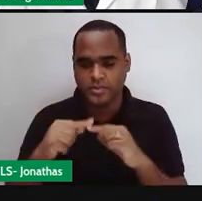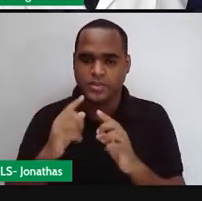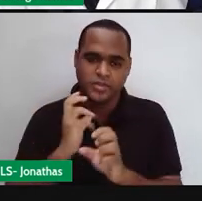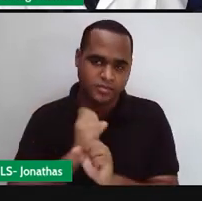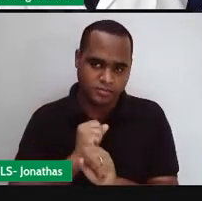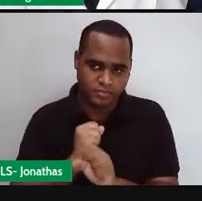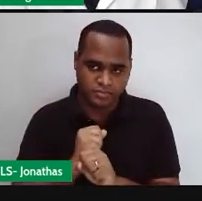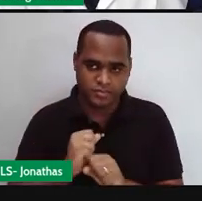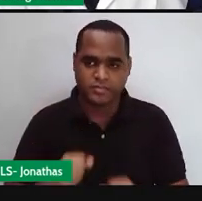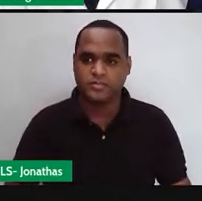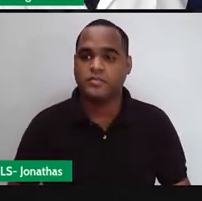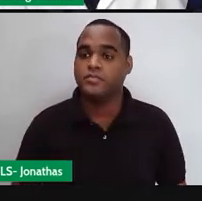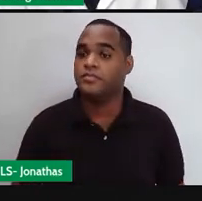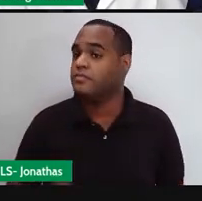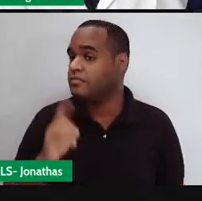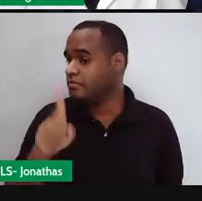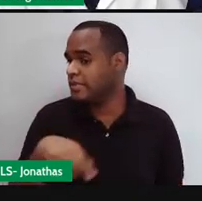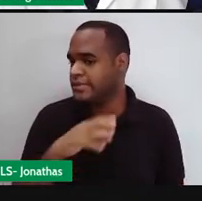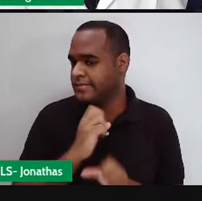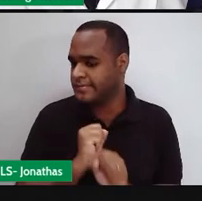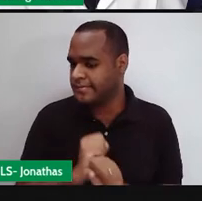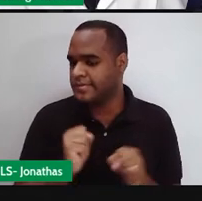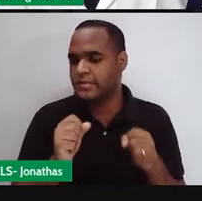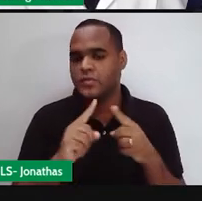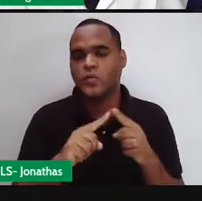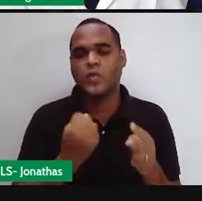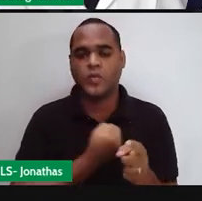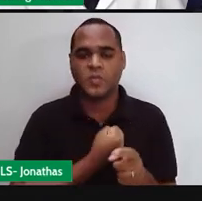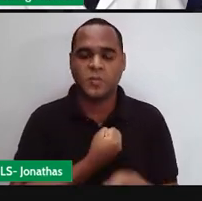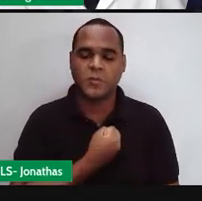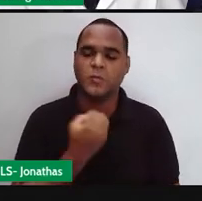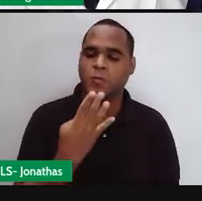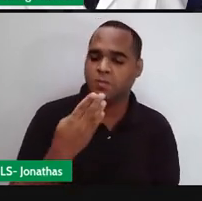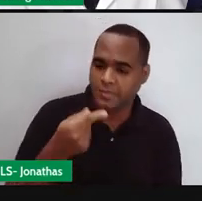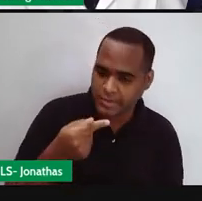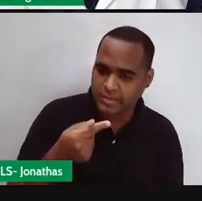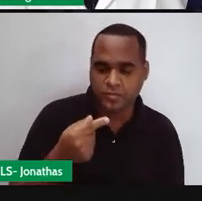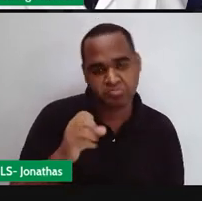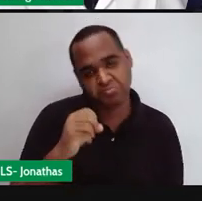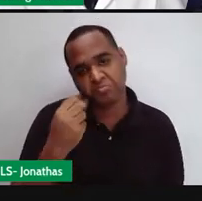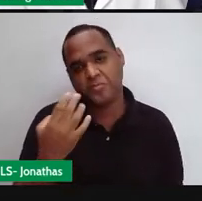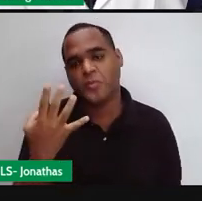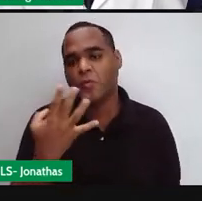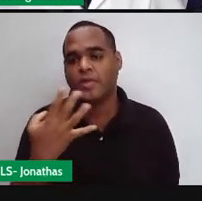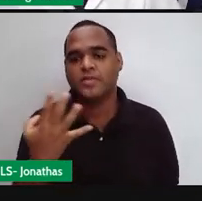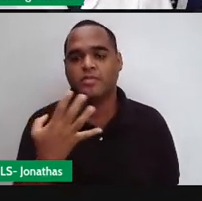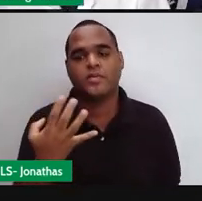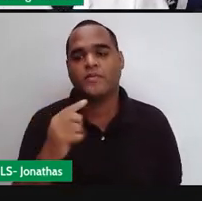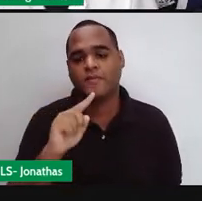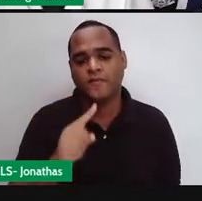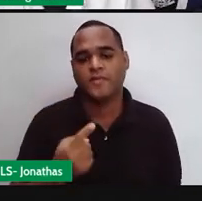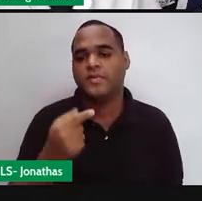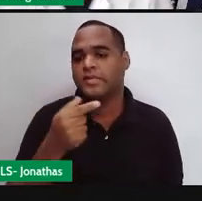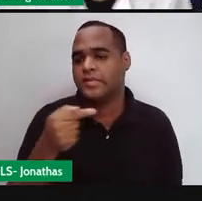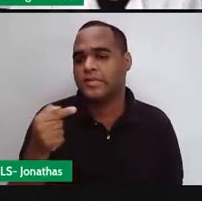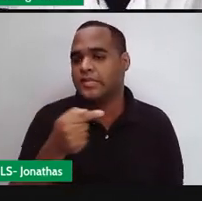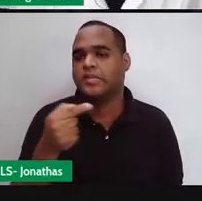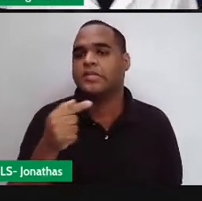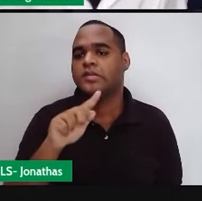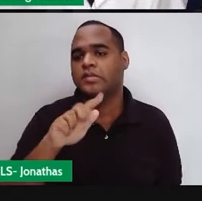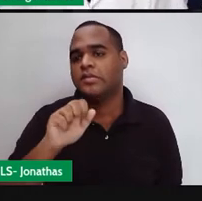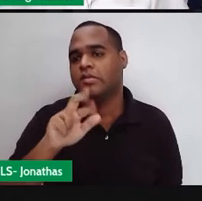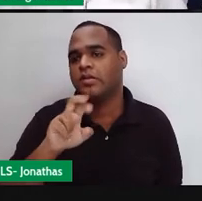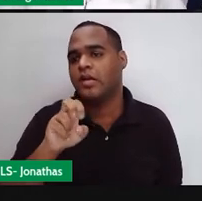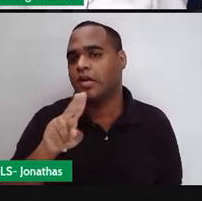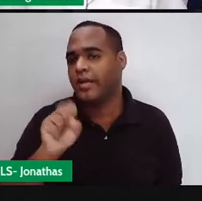apareceu ali. E a medida dele é 47, aliás, 44,77 graus.